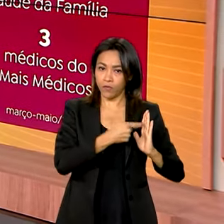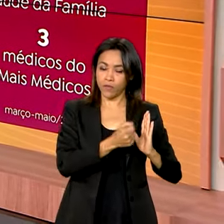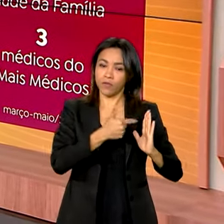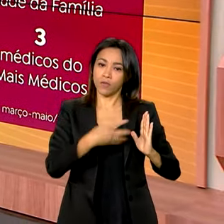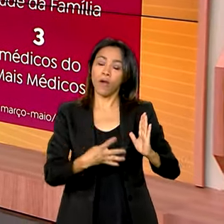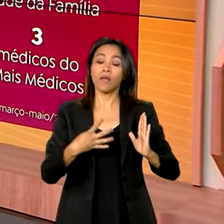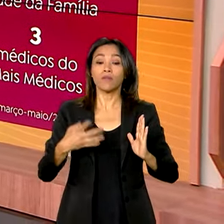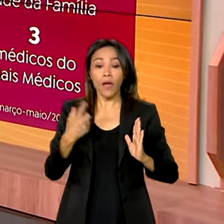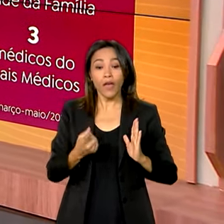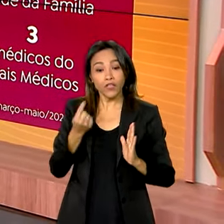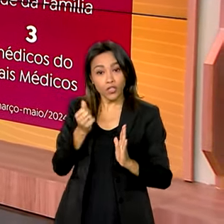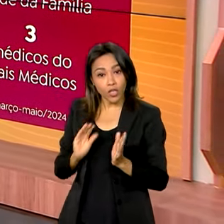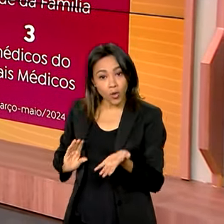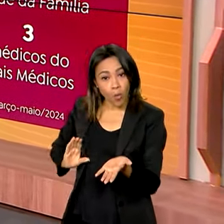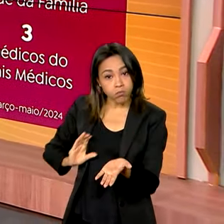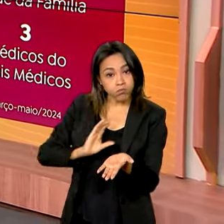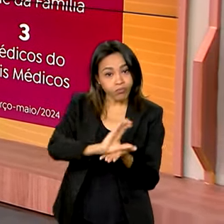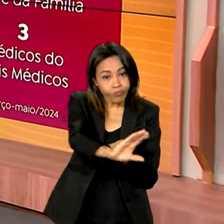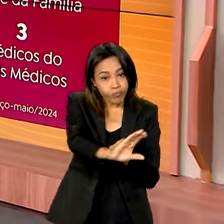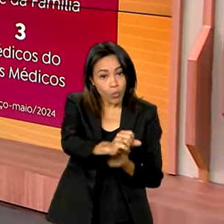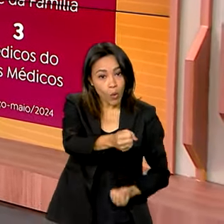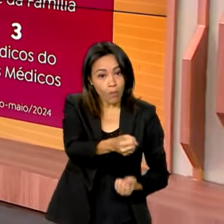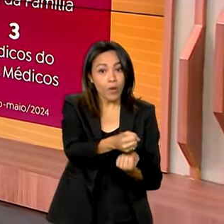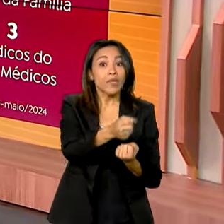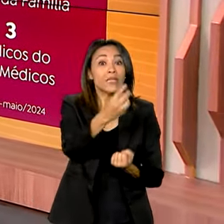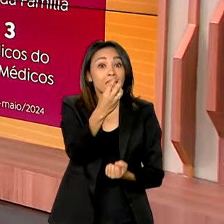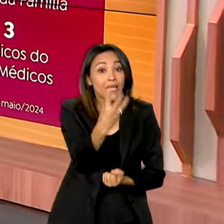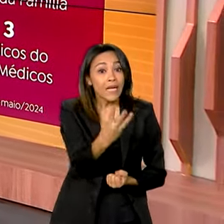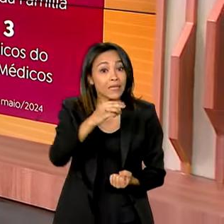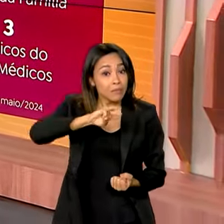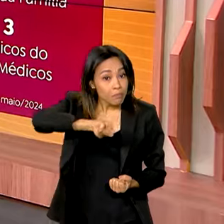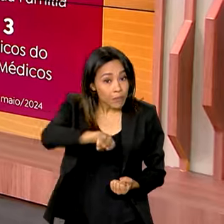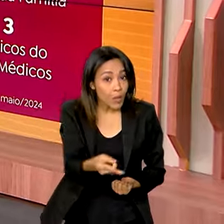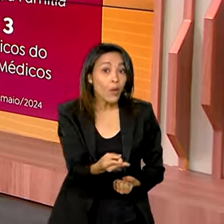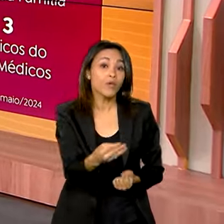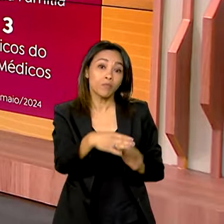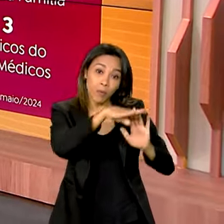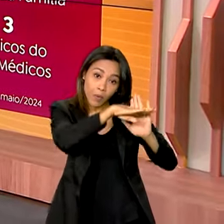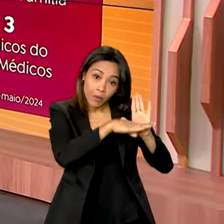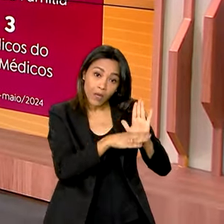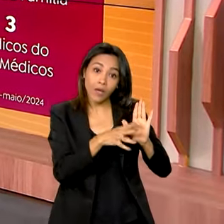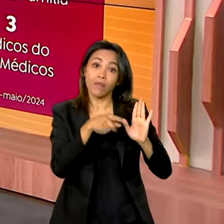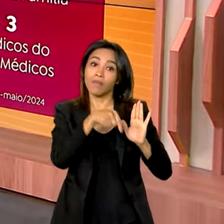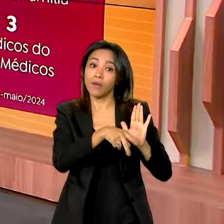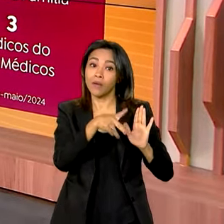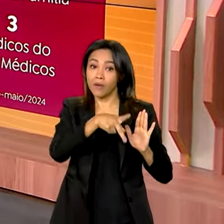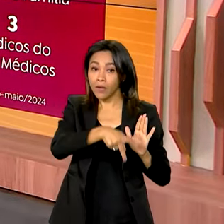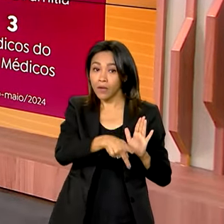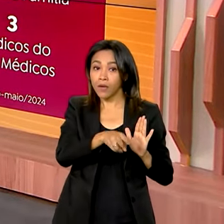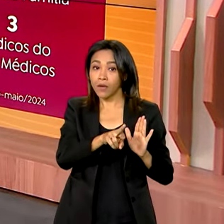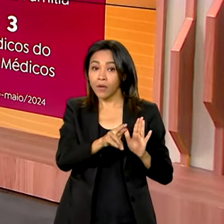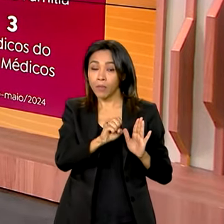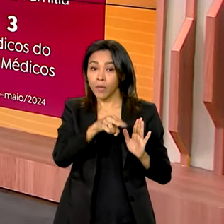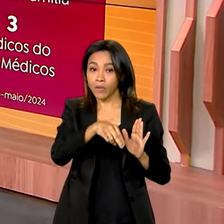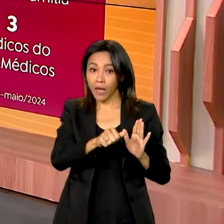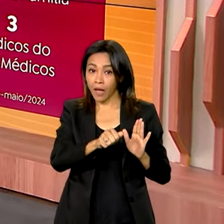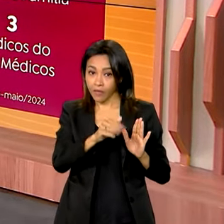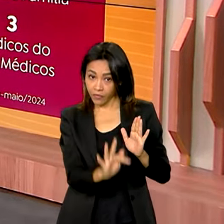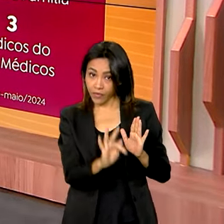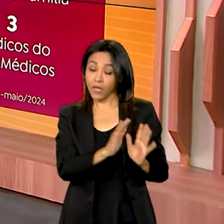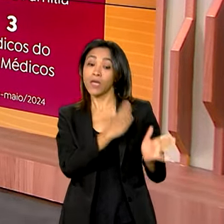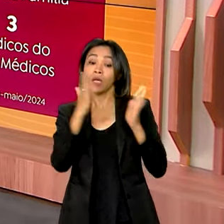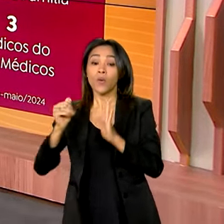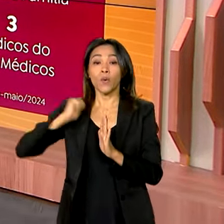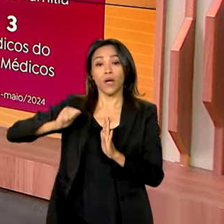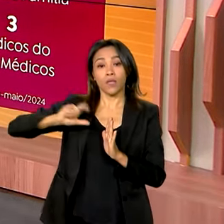de créditos liberados via Pronaf chegou a 3,5 de reais. O programa Bolsa Família beneficia 2